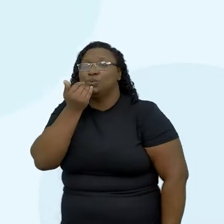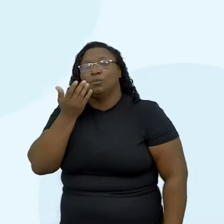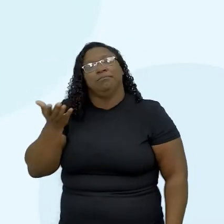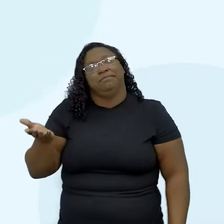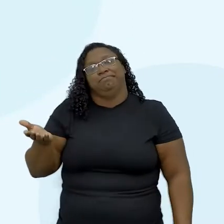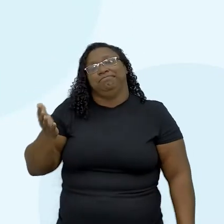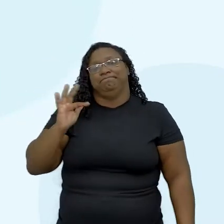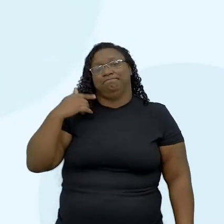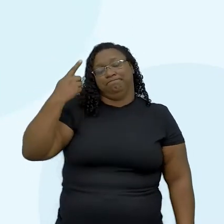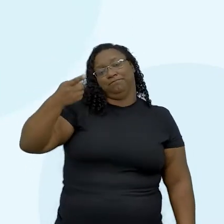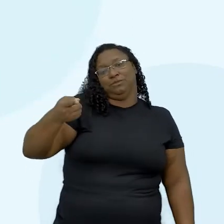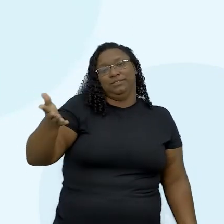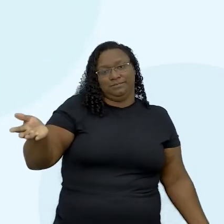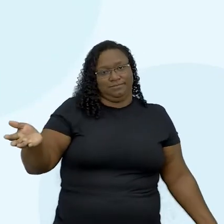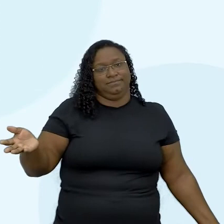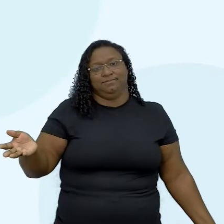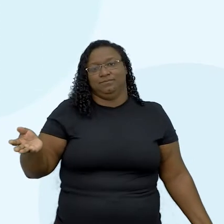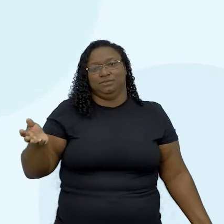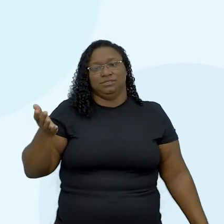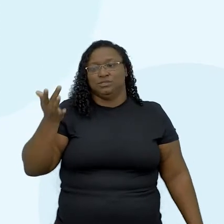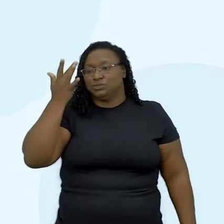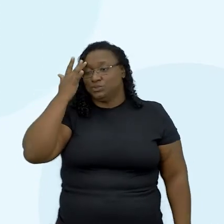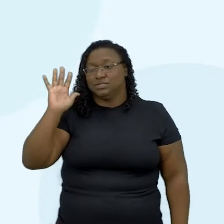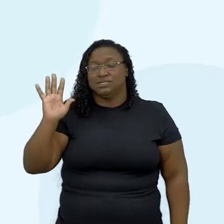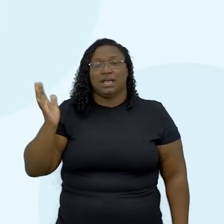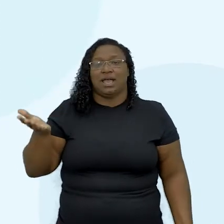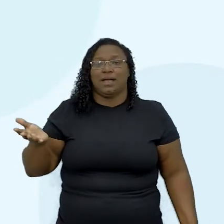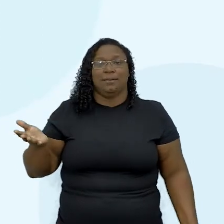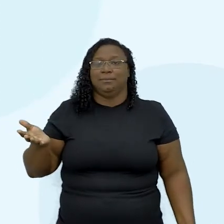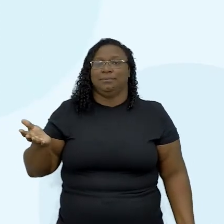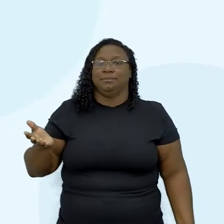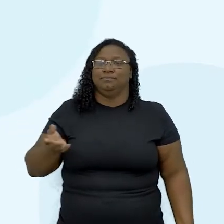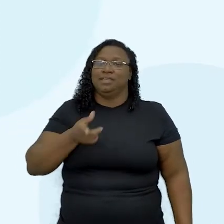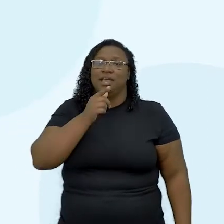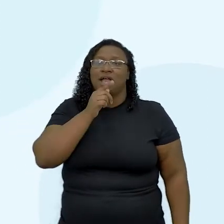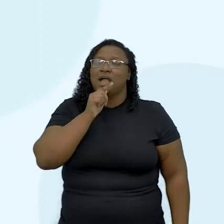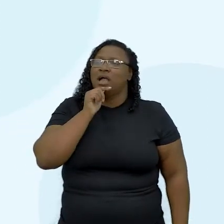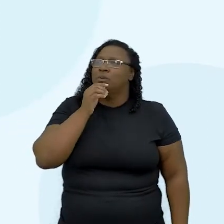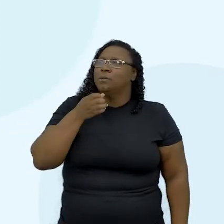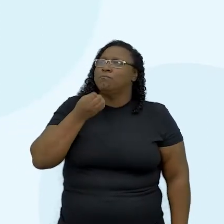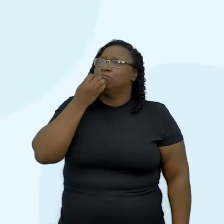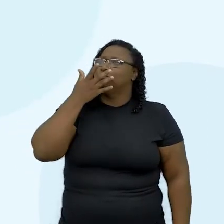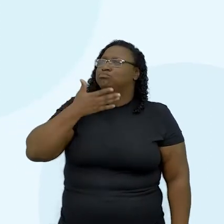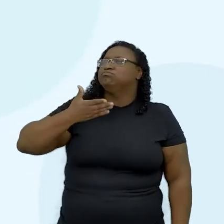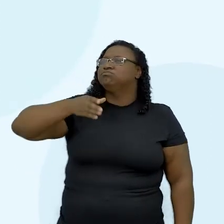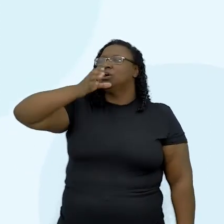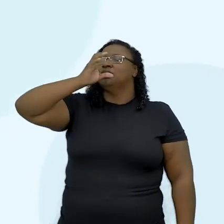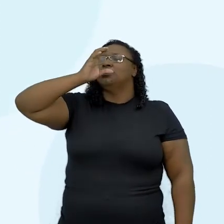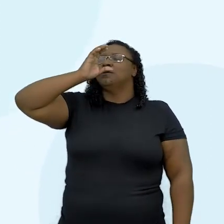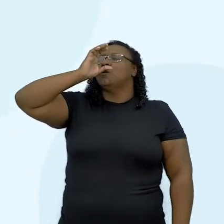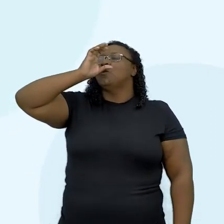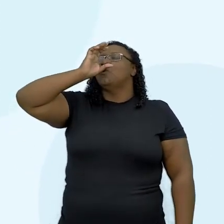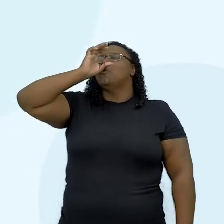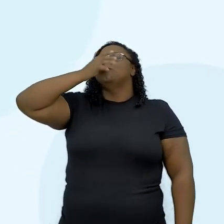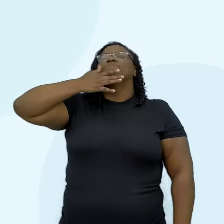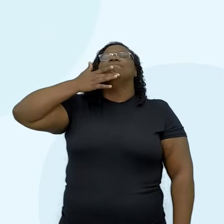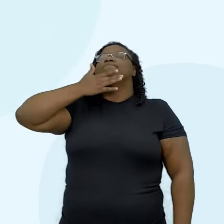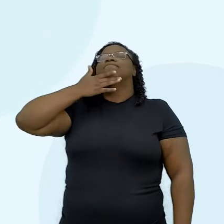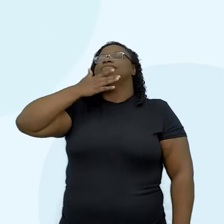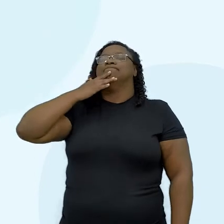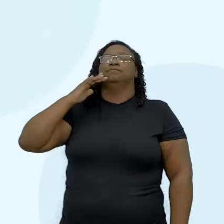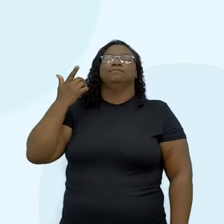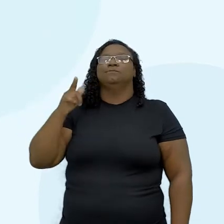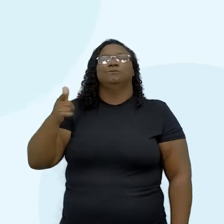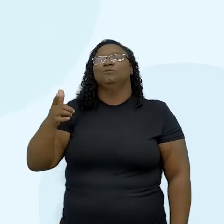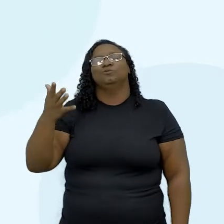refeição. Não têm a certeza de que terão água potável para beber novamente quando sentirem sede. Não têm a